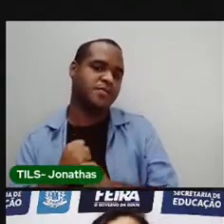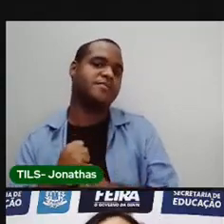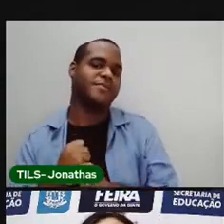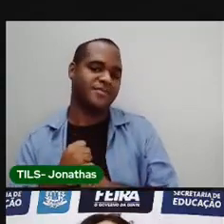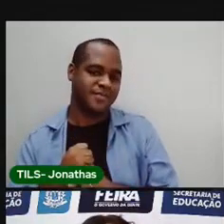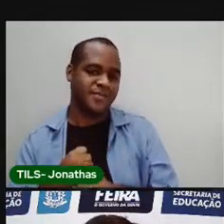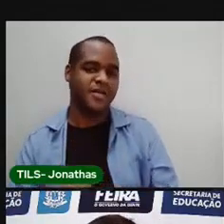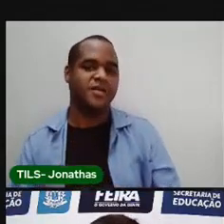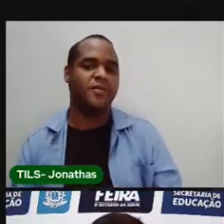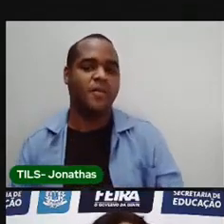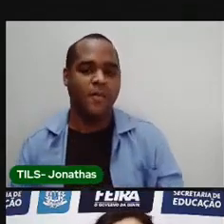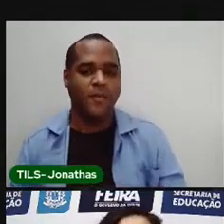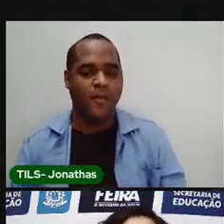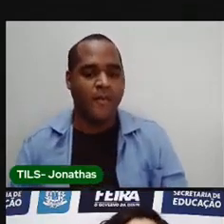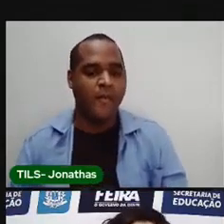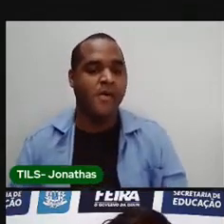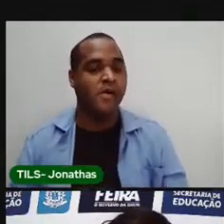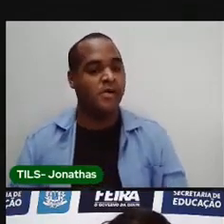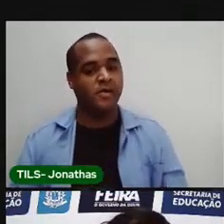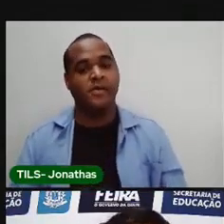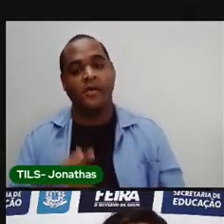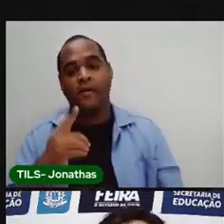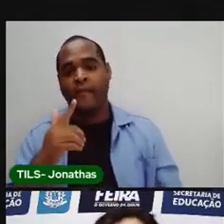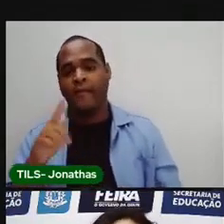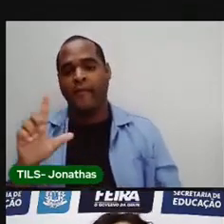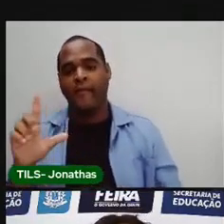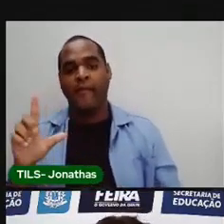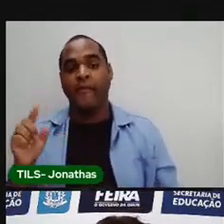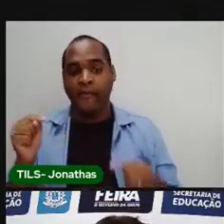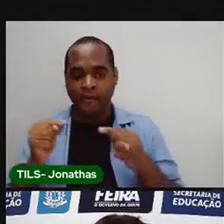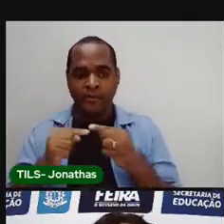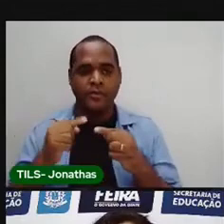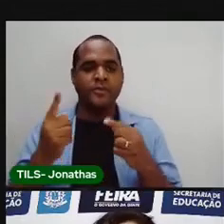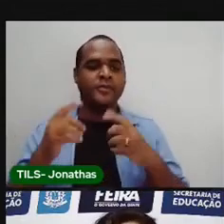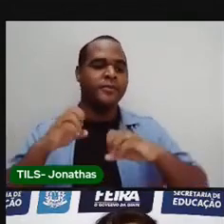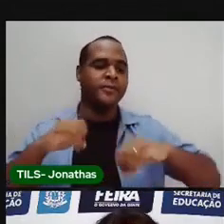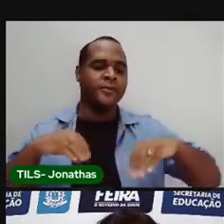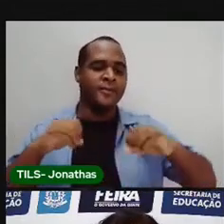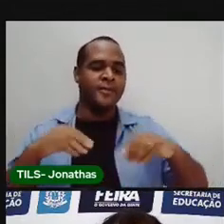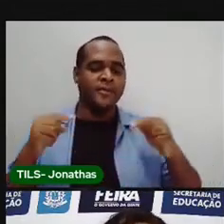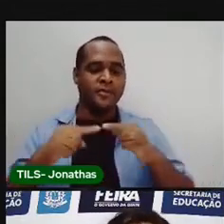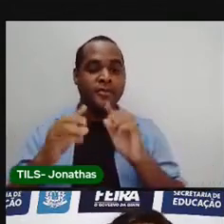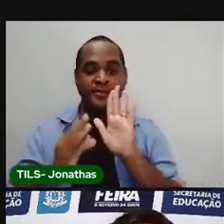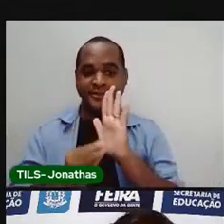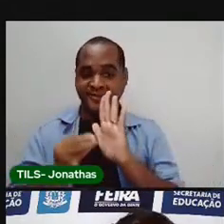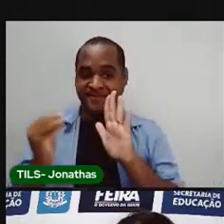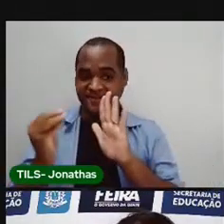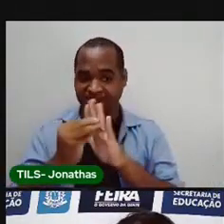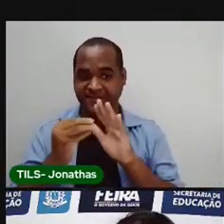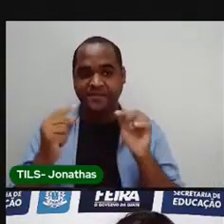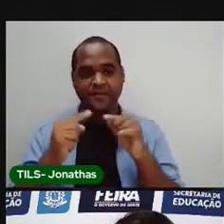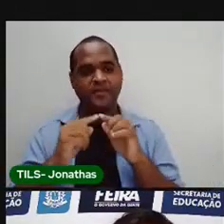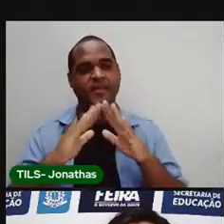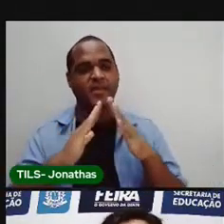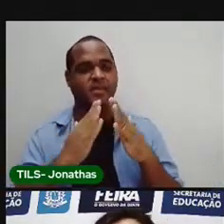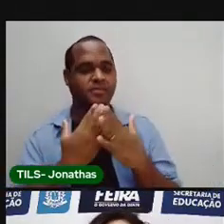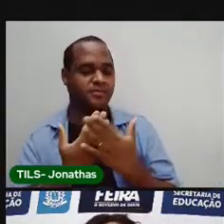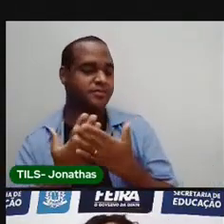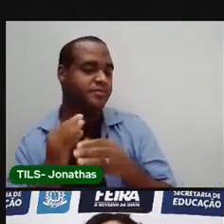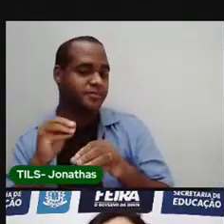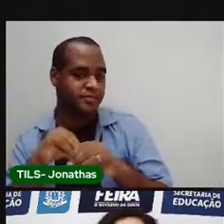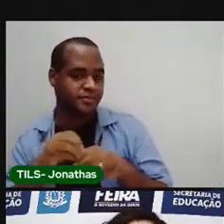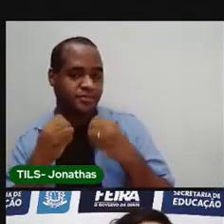ano. Outra coisa. Essa atividade é a nossa atividade complementada às aulas não presenciais.